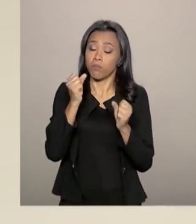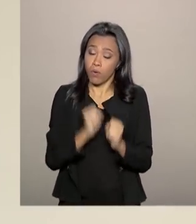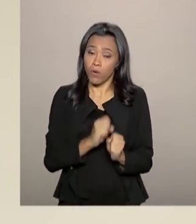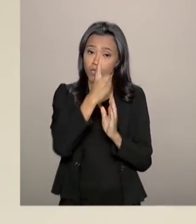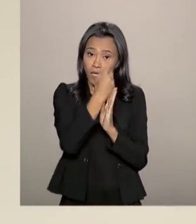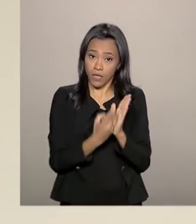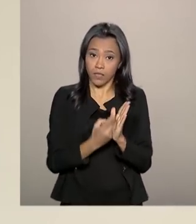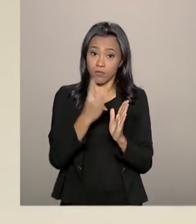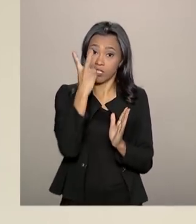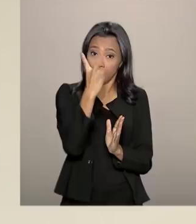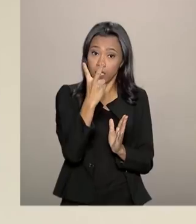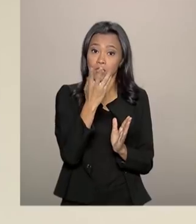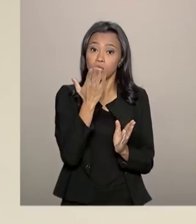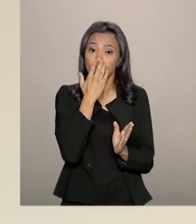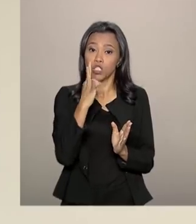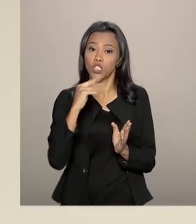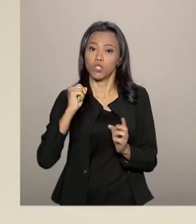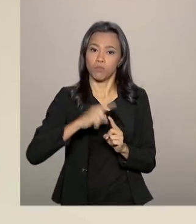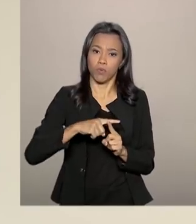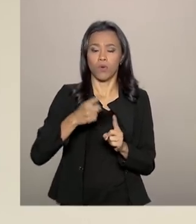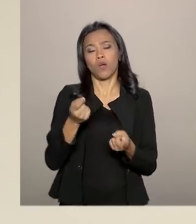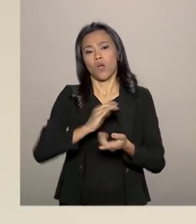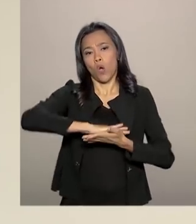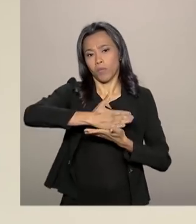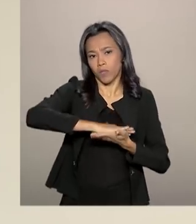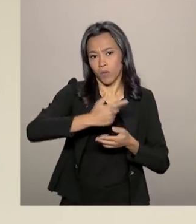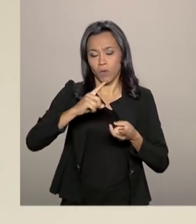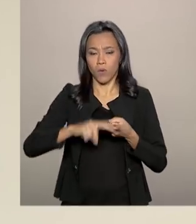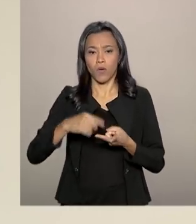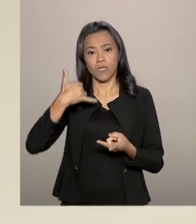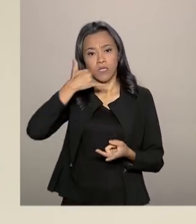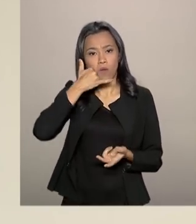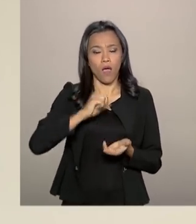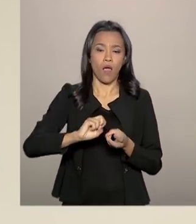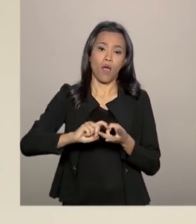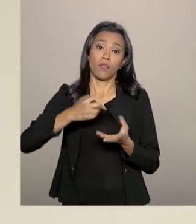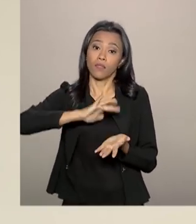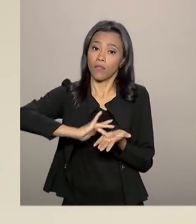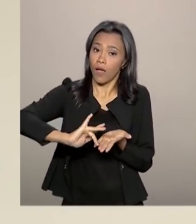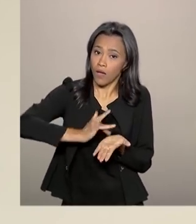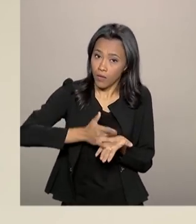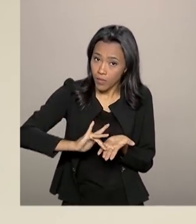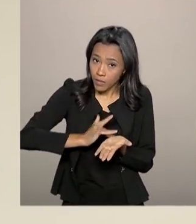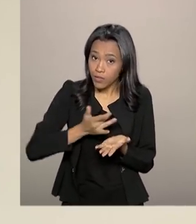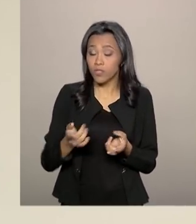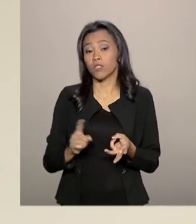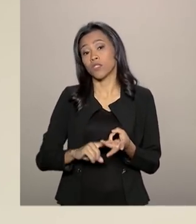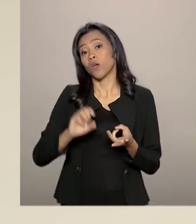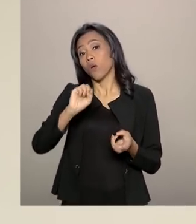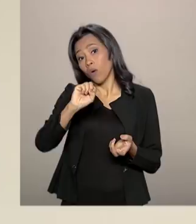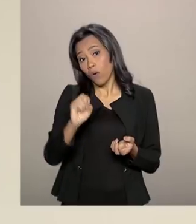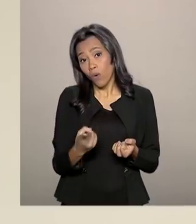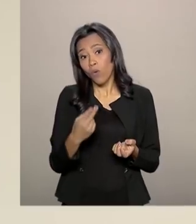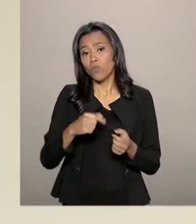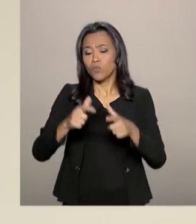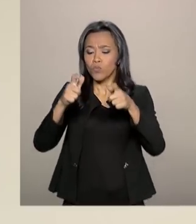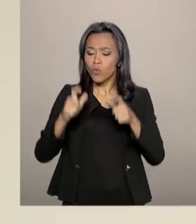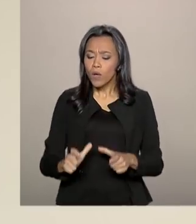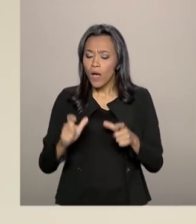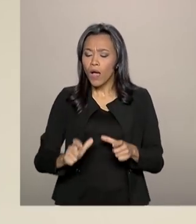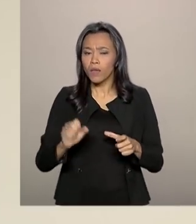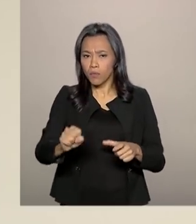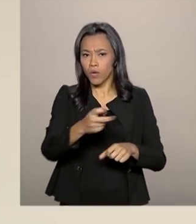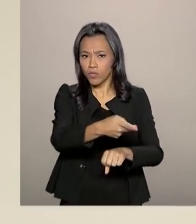feita de três formas. Pelo computador, por celular ou tablet ou por meio do centro virtual de atendimento. O